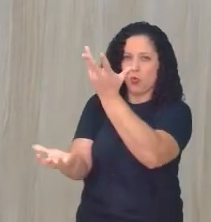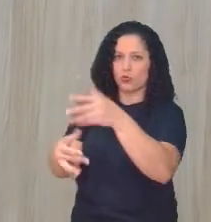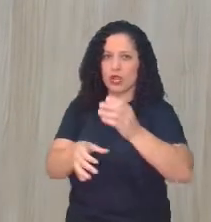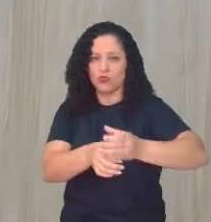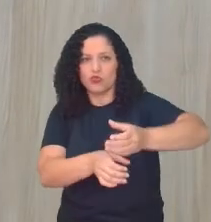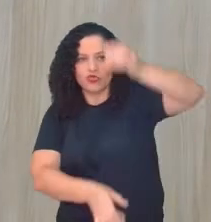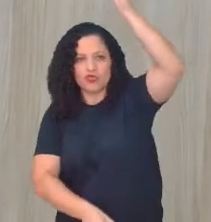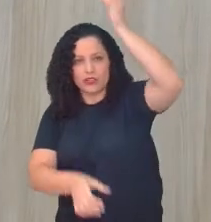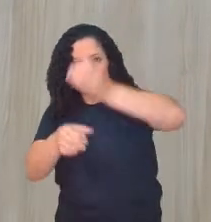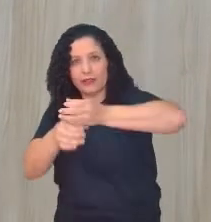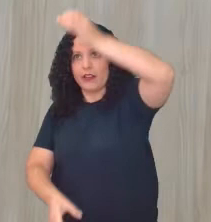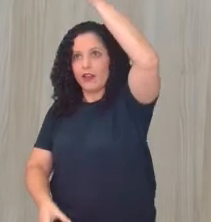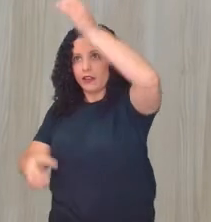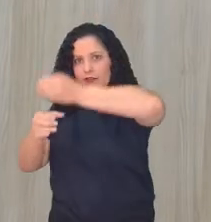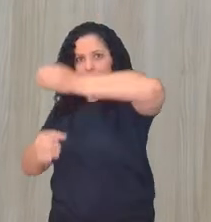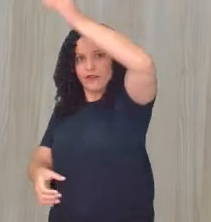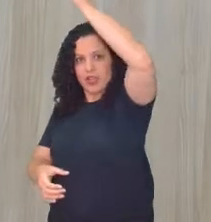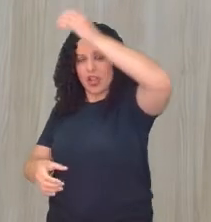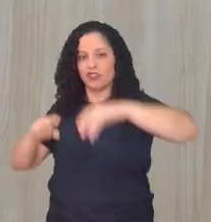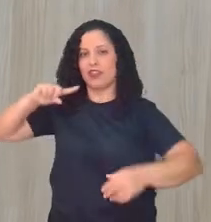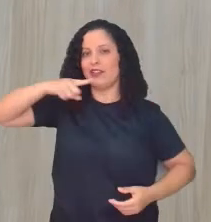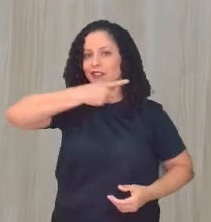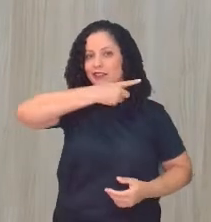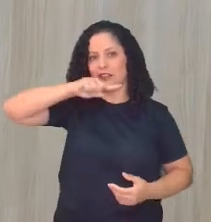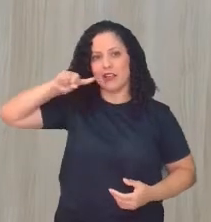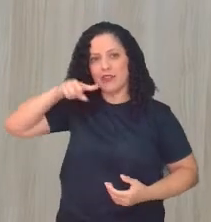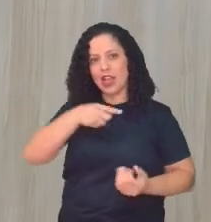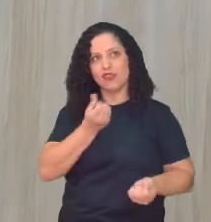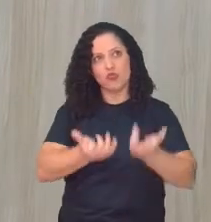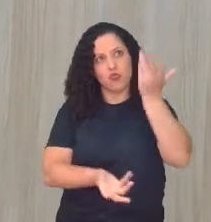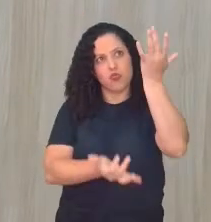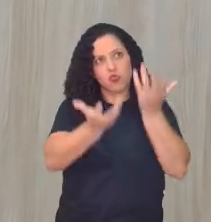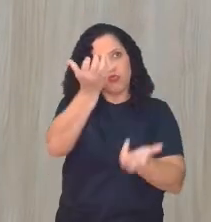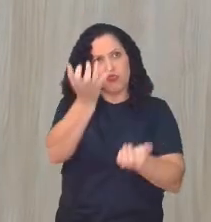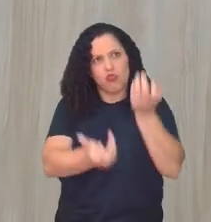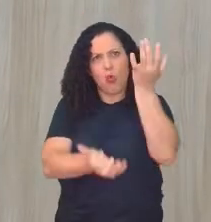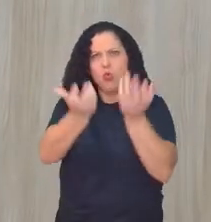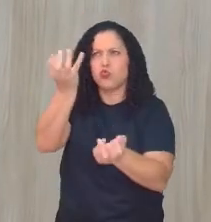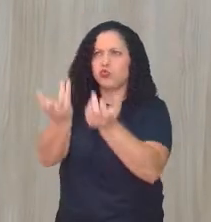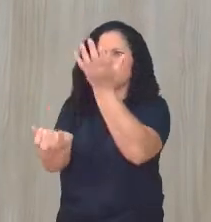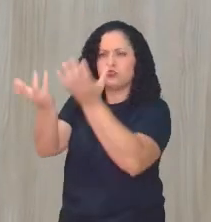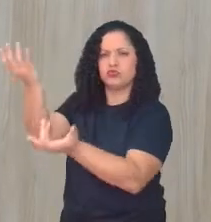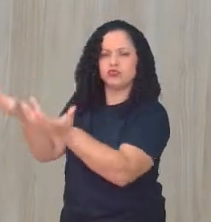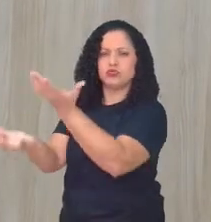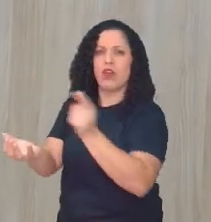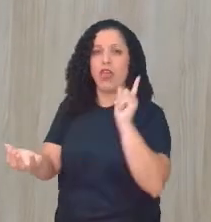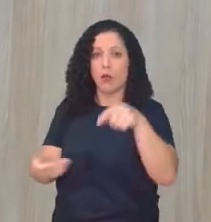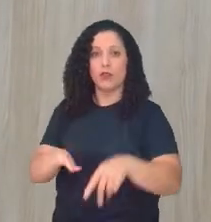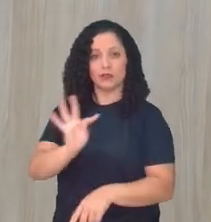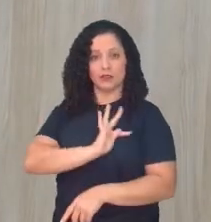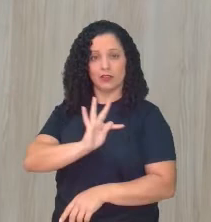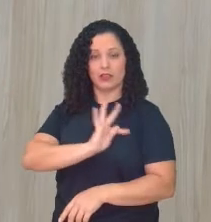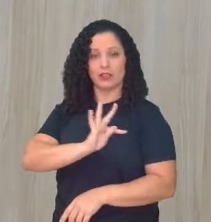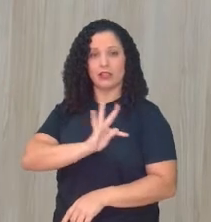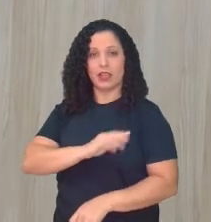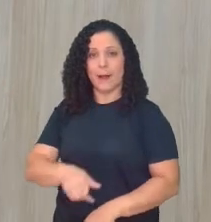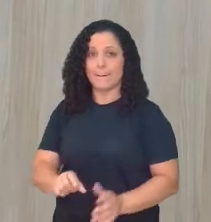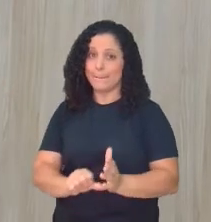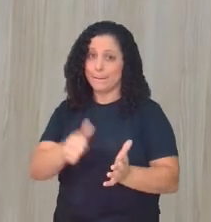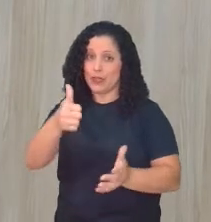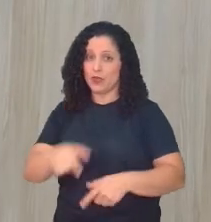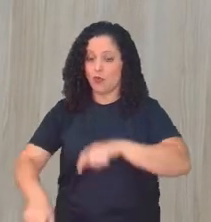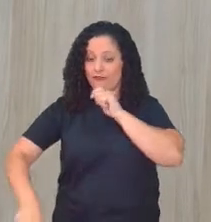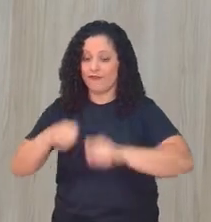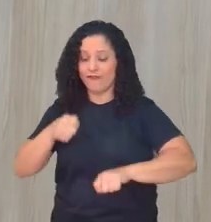Então, é uma técnica de colheita, você atear fogo ao canavial.